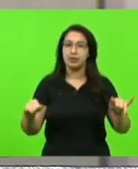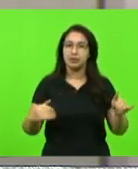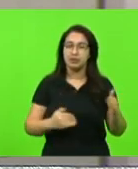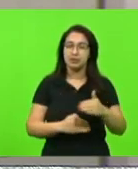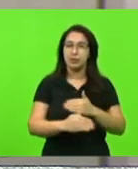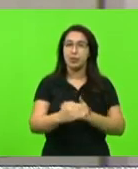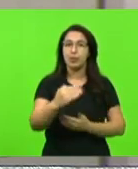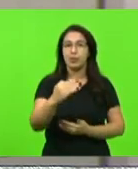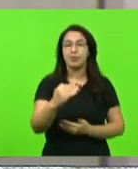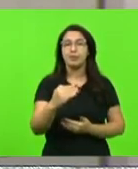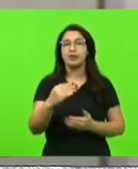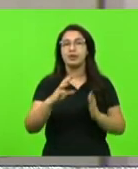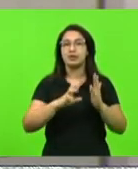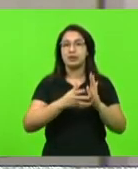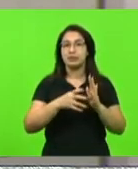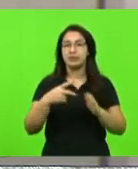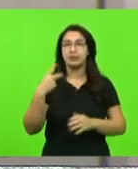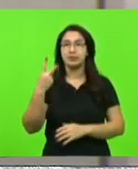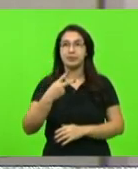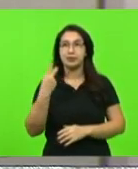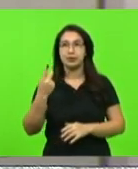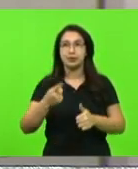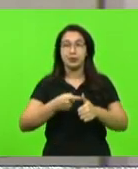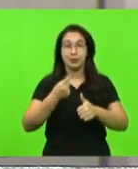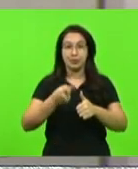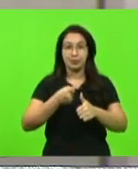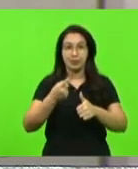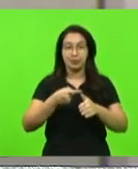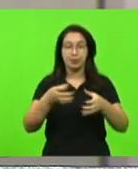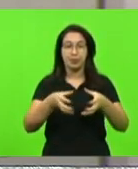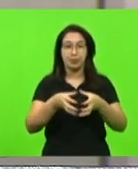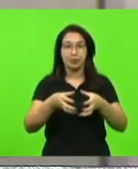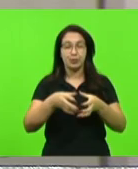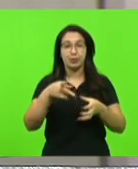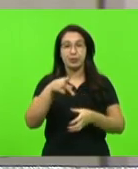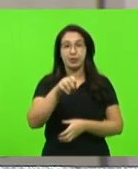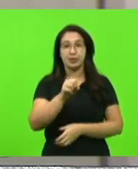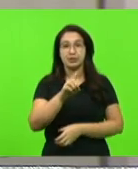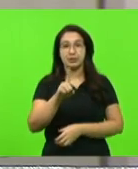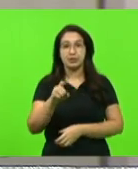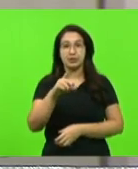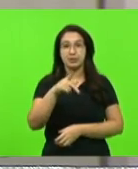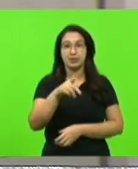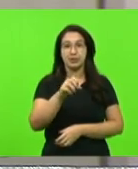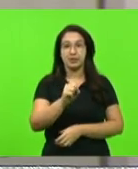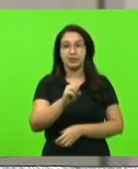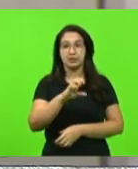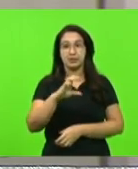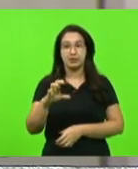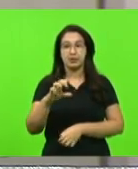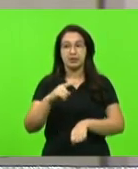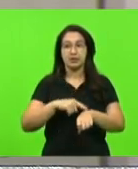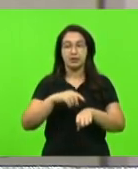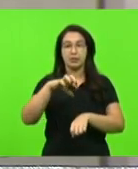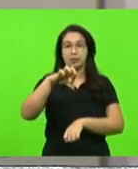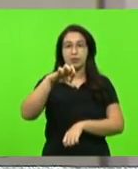aos partidos políticos. Primeiro bloco, PSD-PSC, por nove minutos.